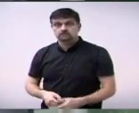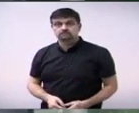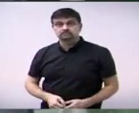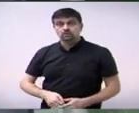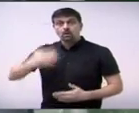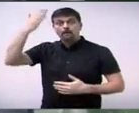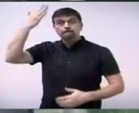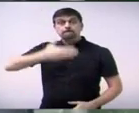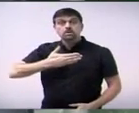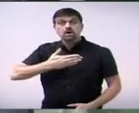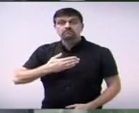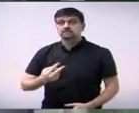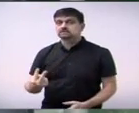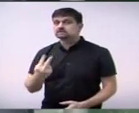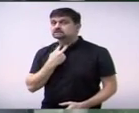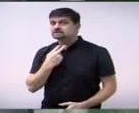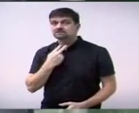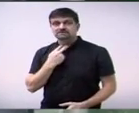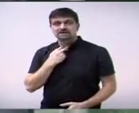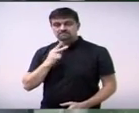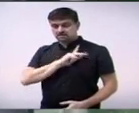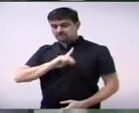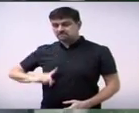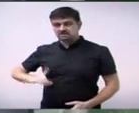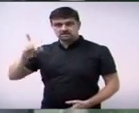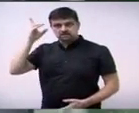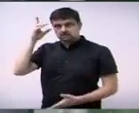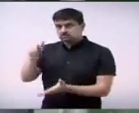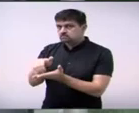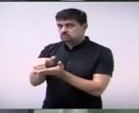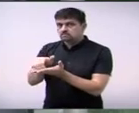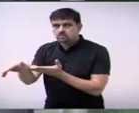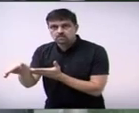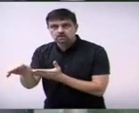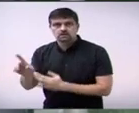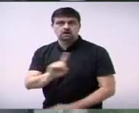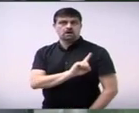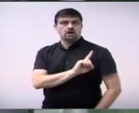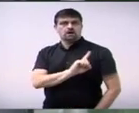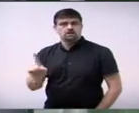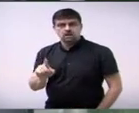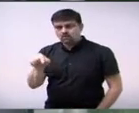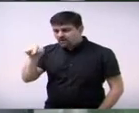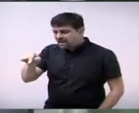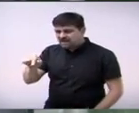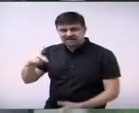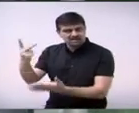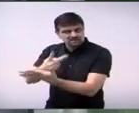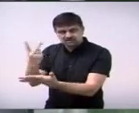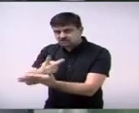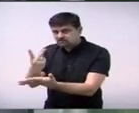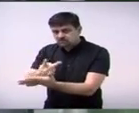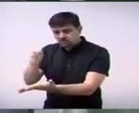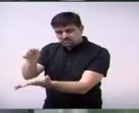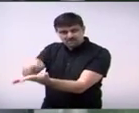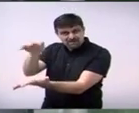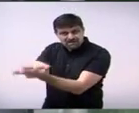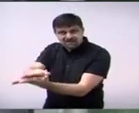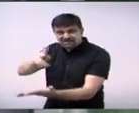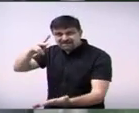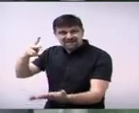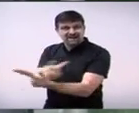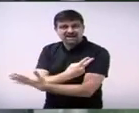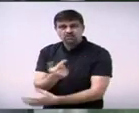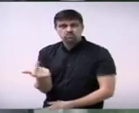que não há crime não se comprovou crime